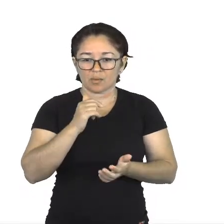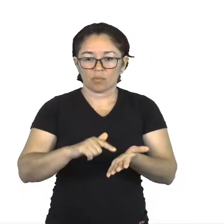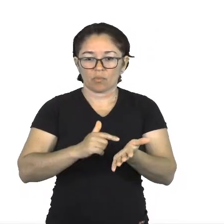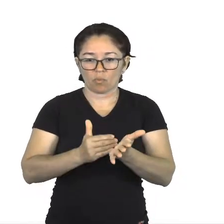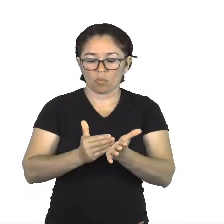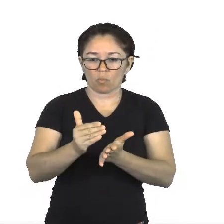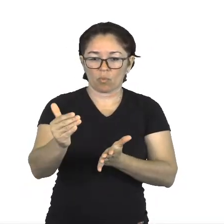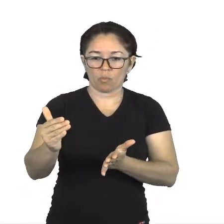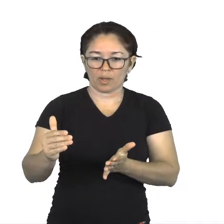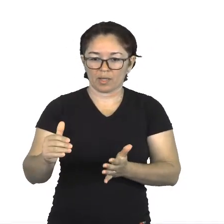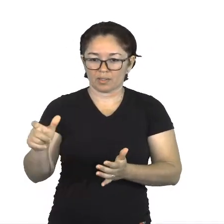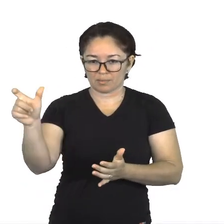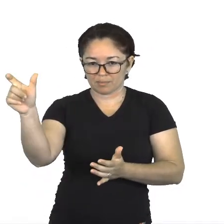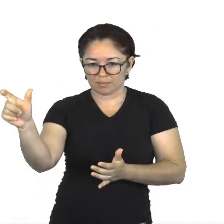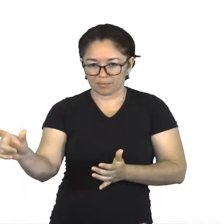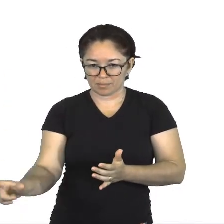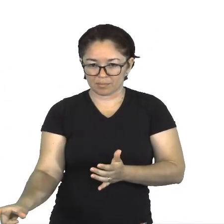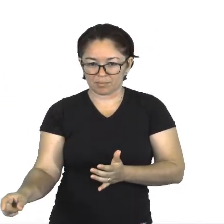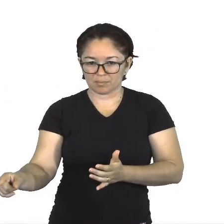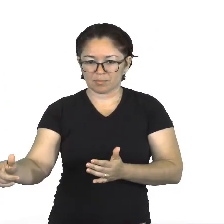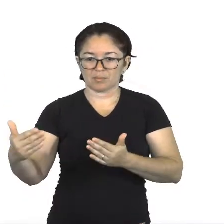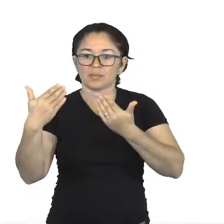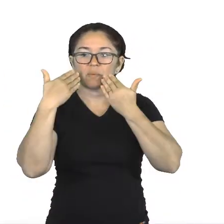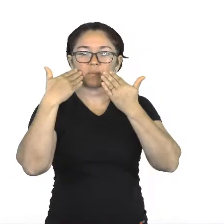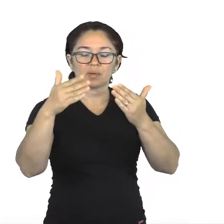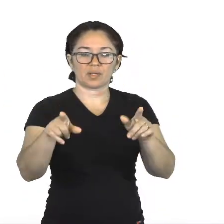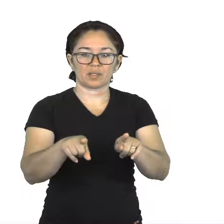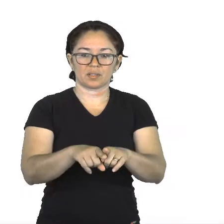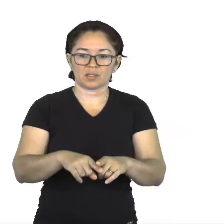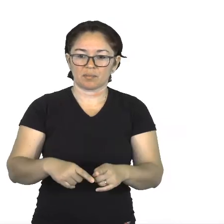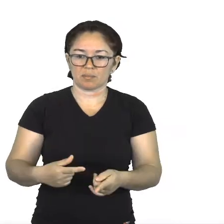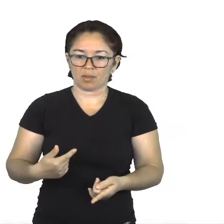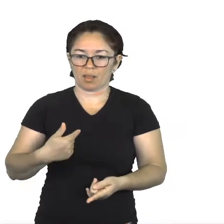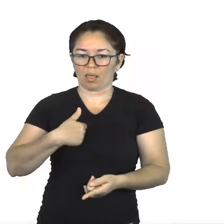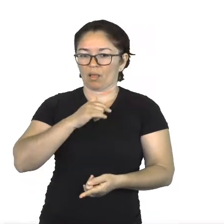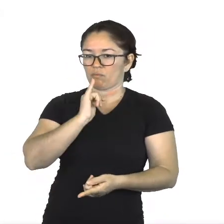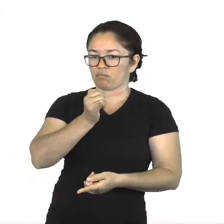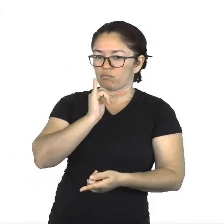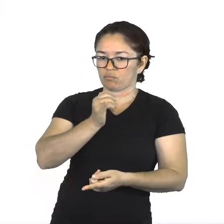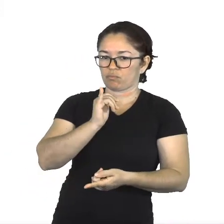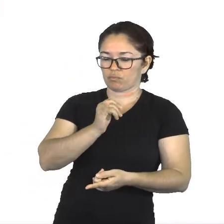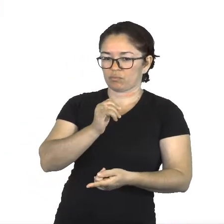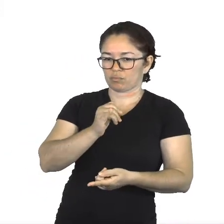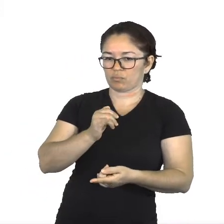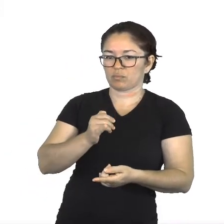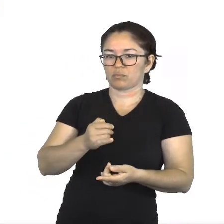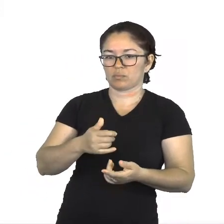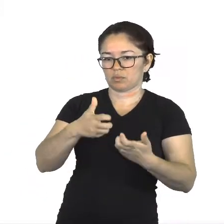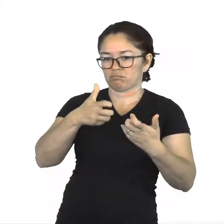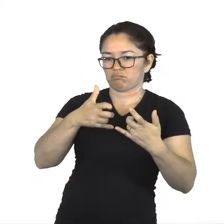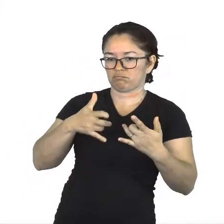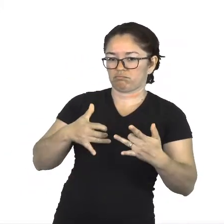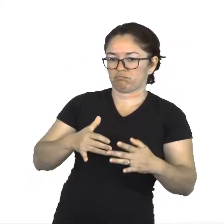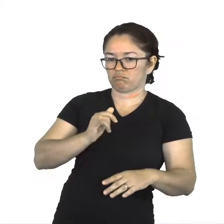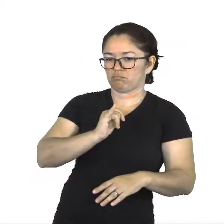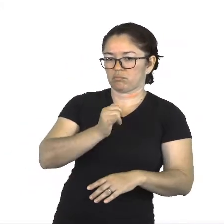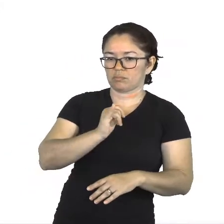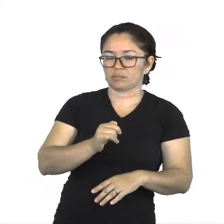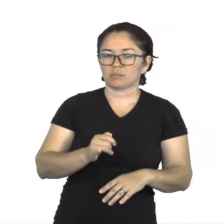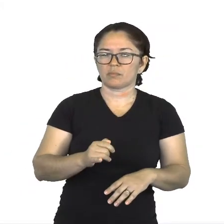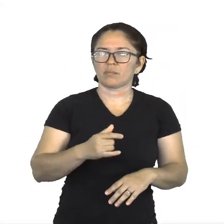A narradora, no caso, é nada mais nada menos do que a morte, que conta sobre o seu